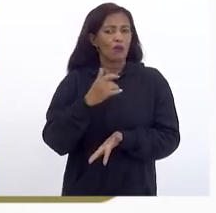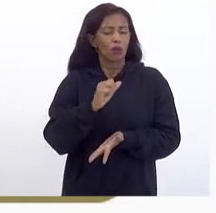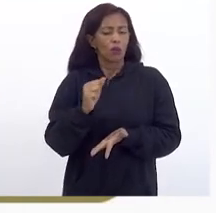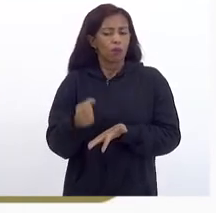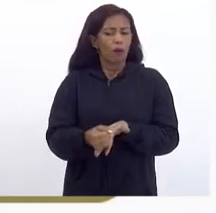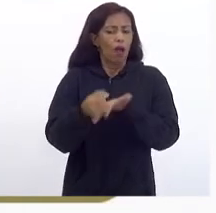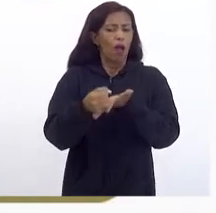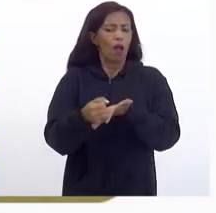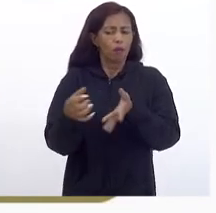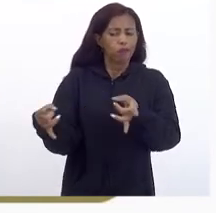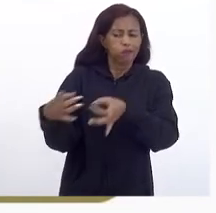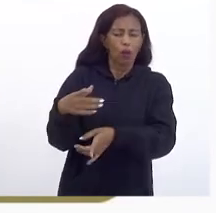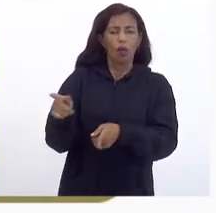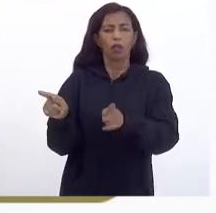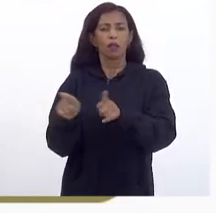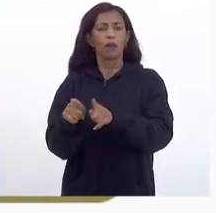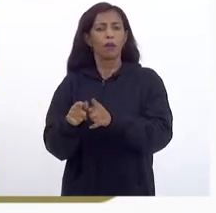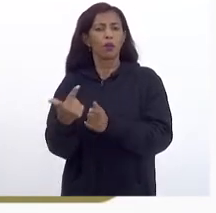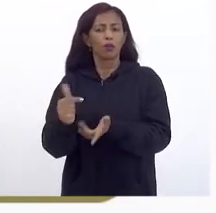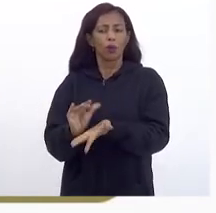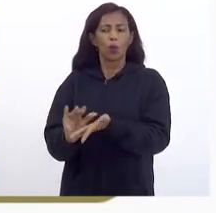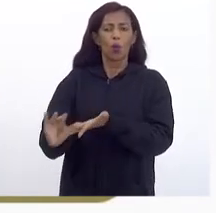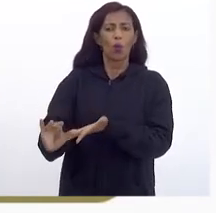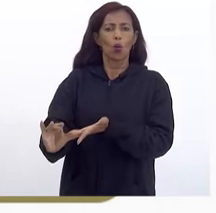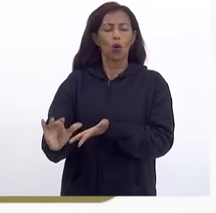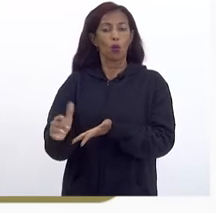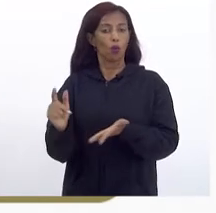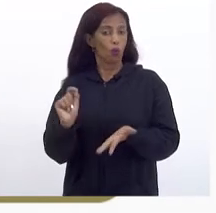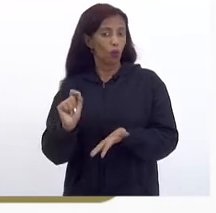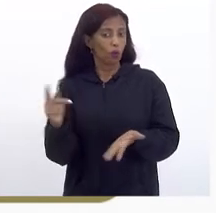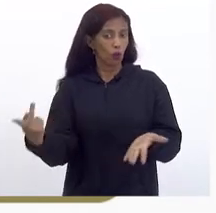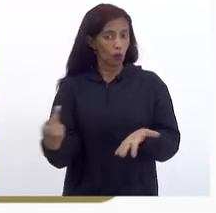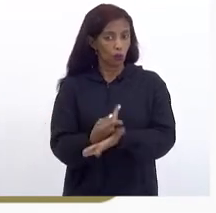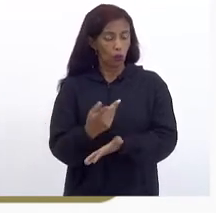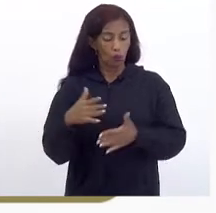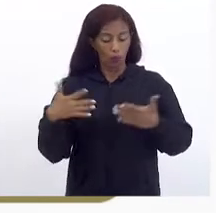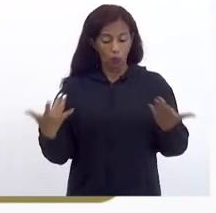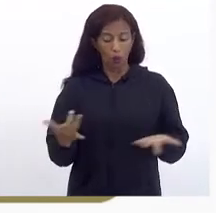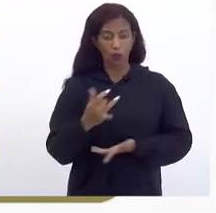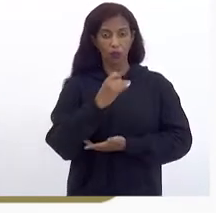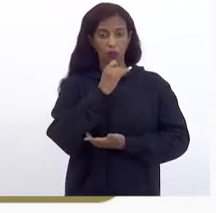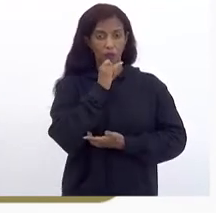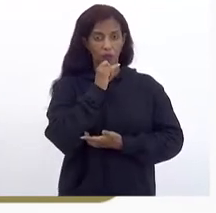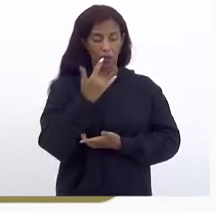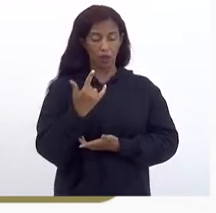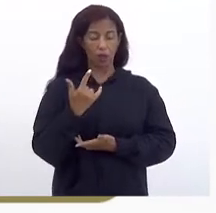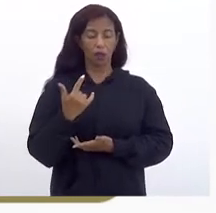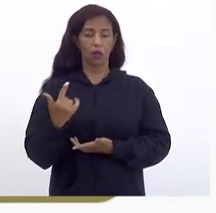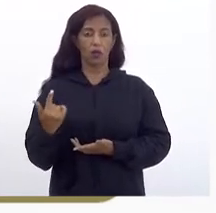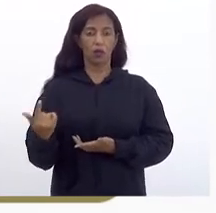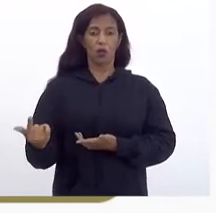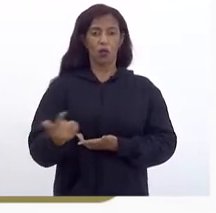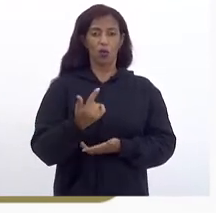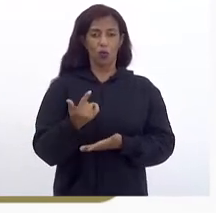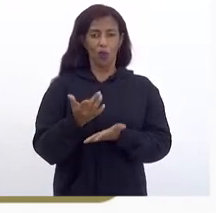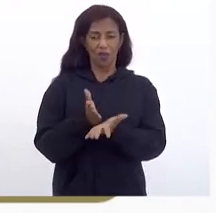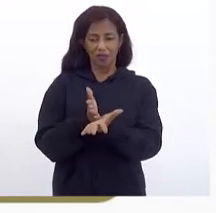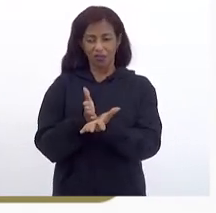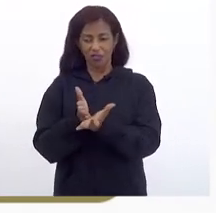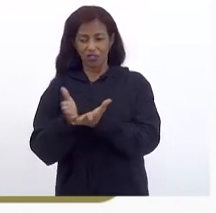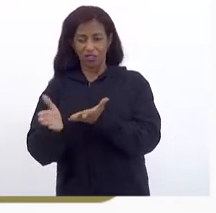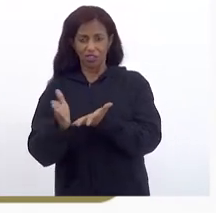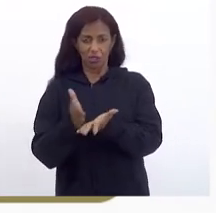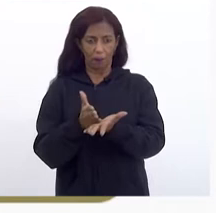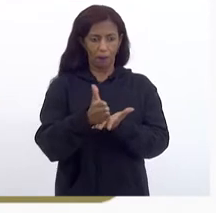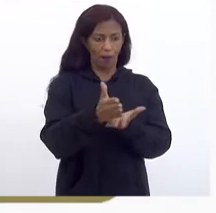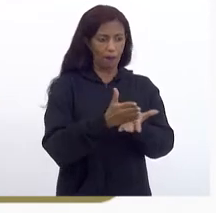na verdade O que acontece É que quando a gente fica Com essas Destinações orçamentárias